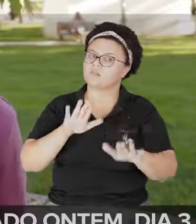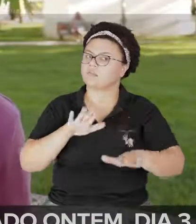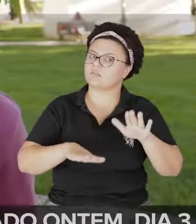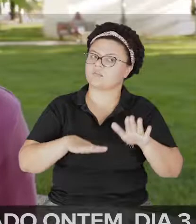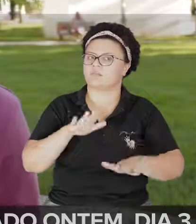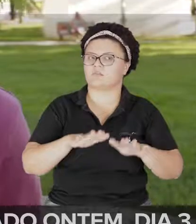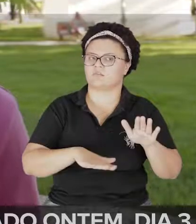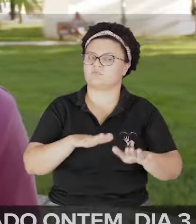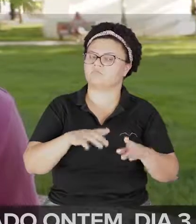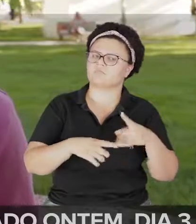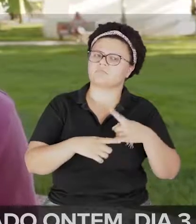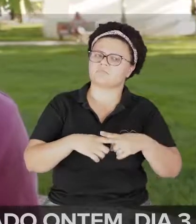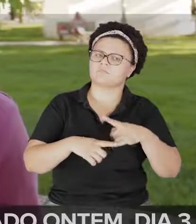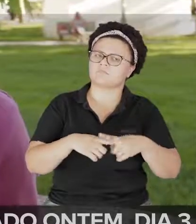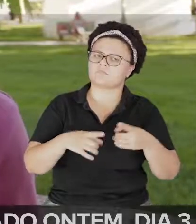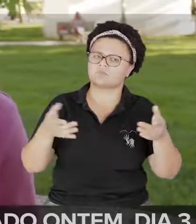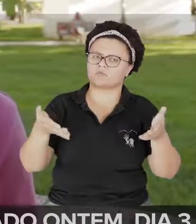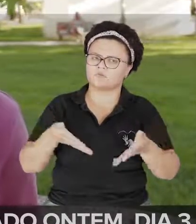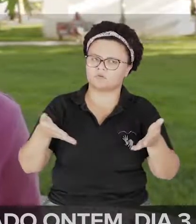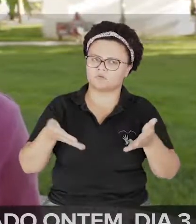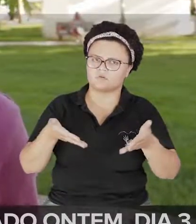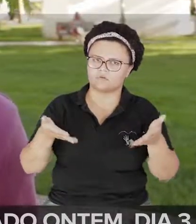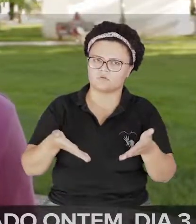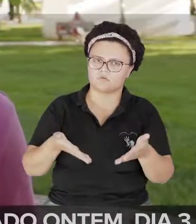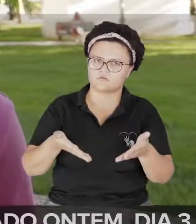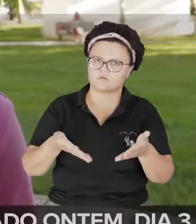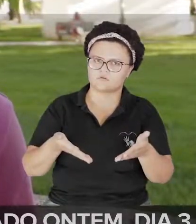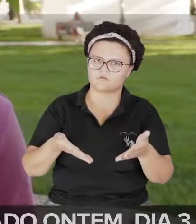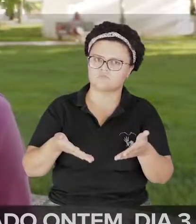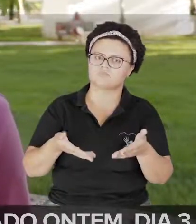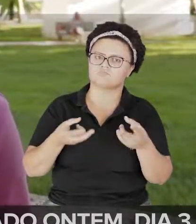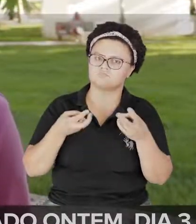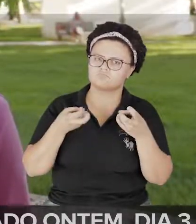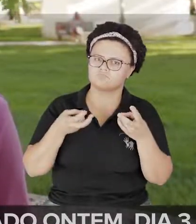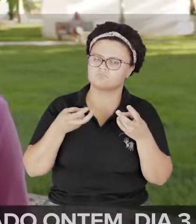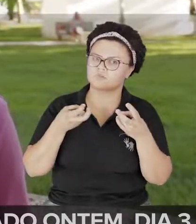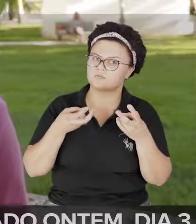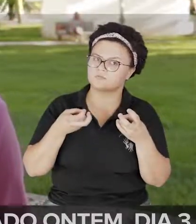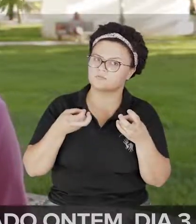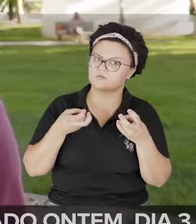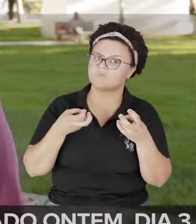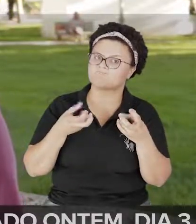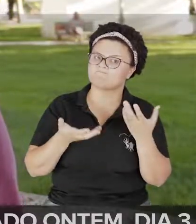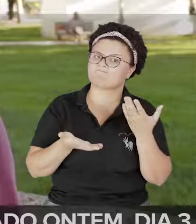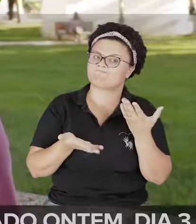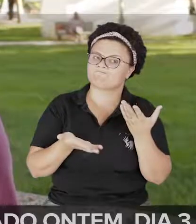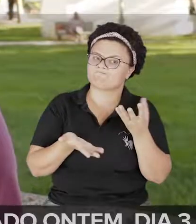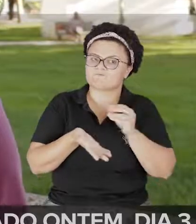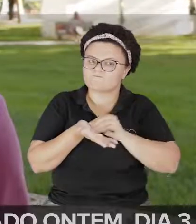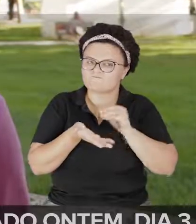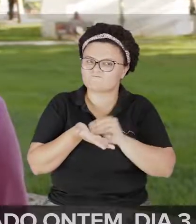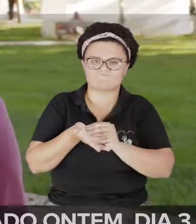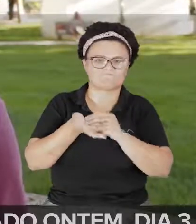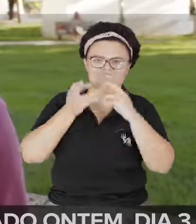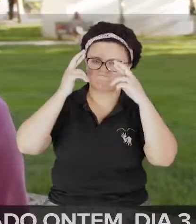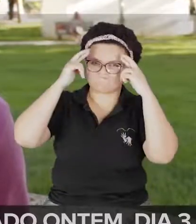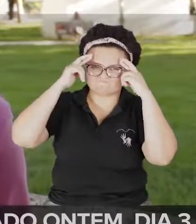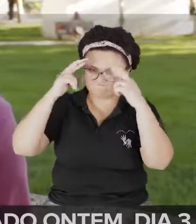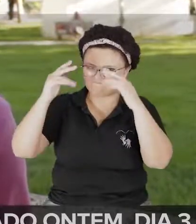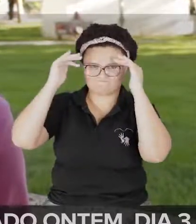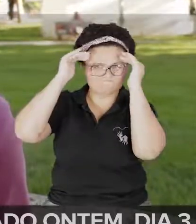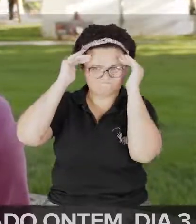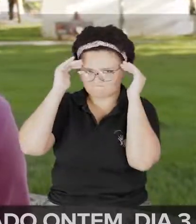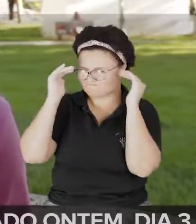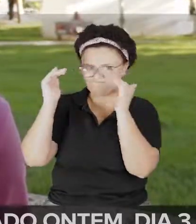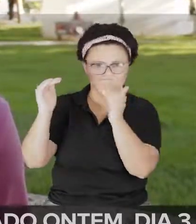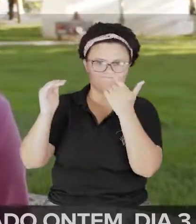hoje a gente vê muita falta de respeito com a imprensa.